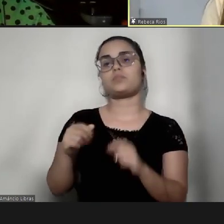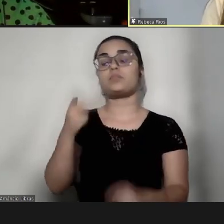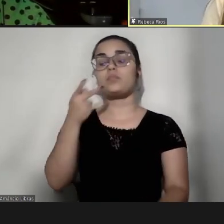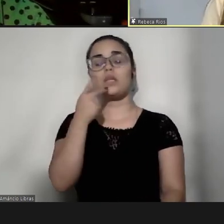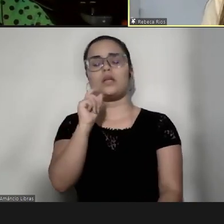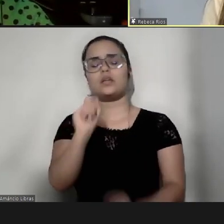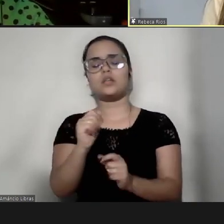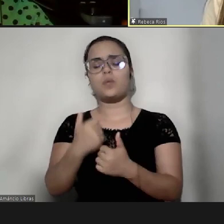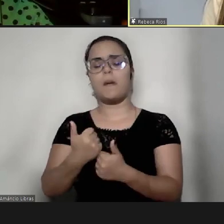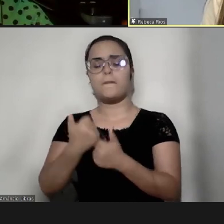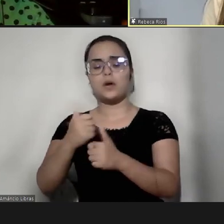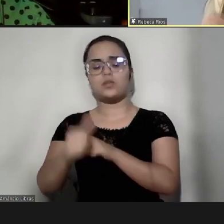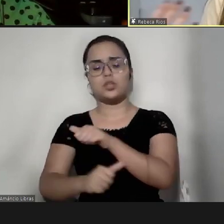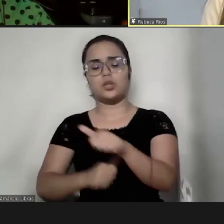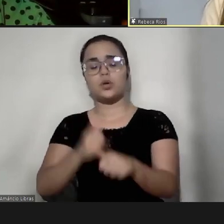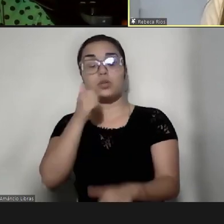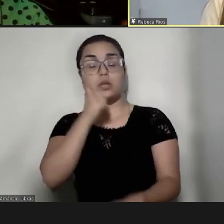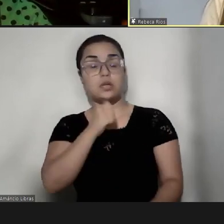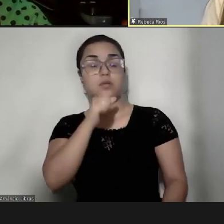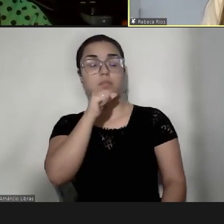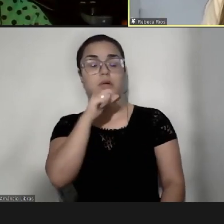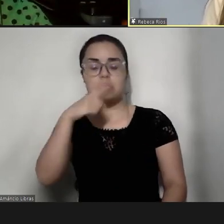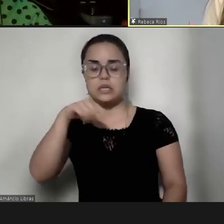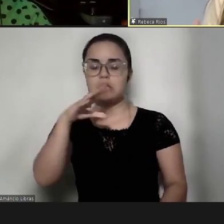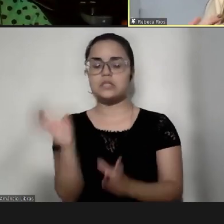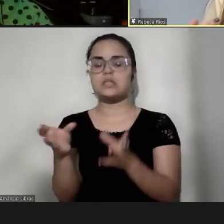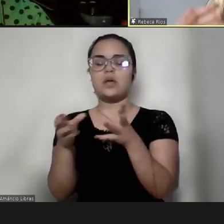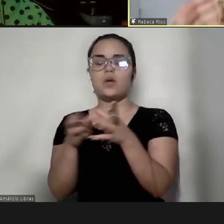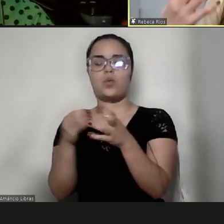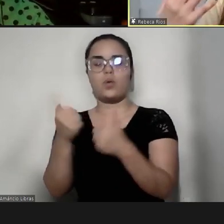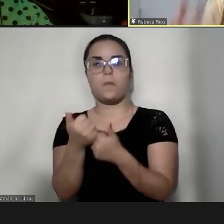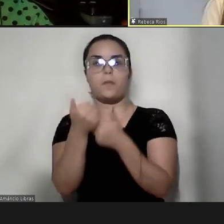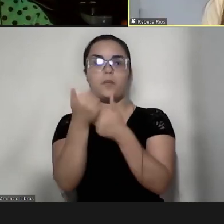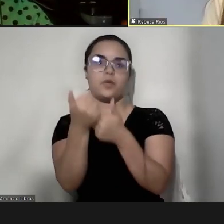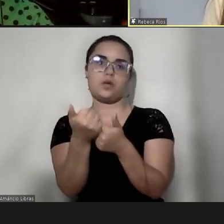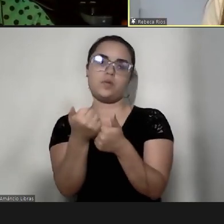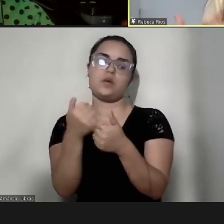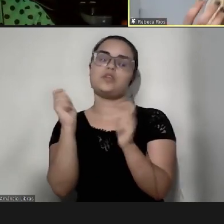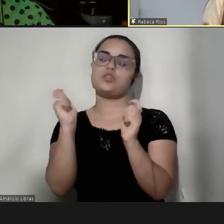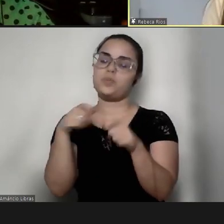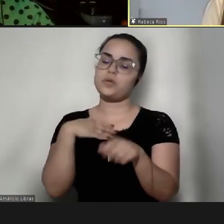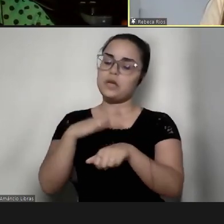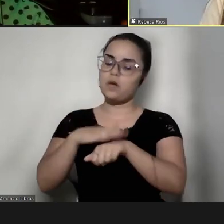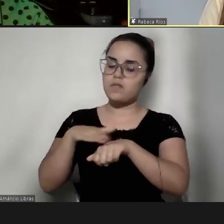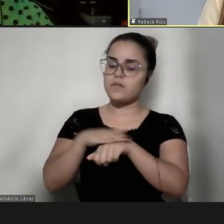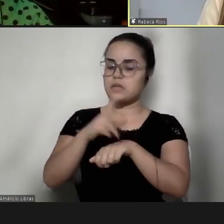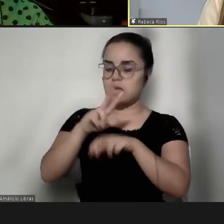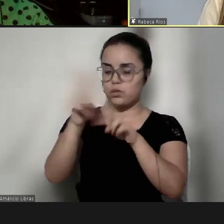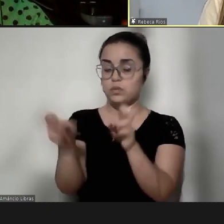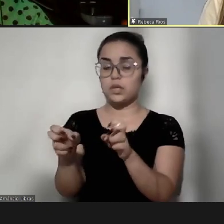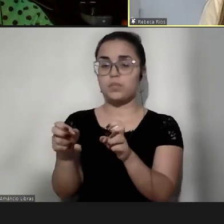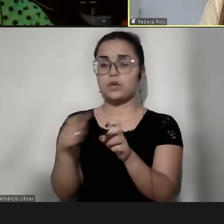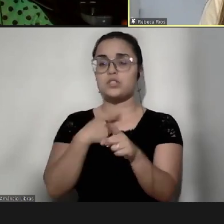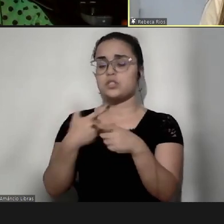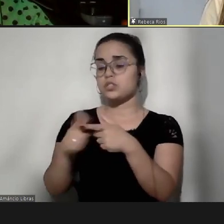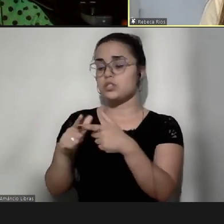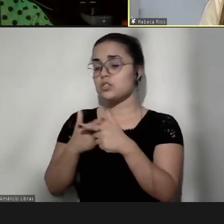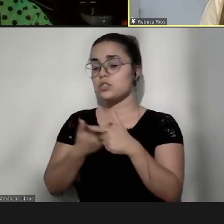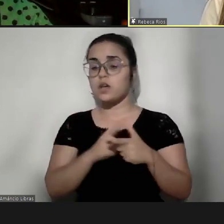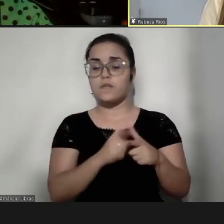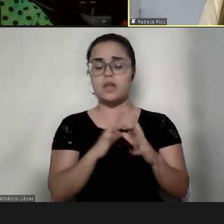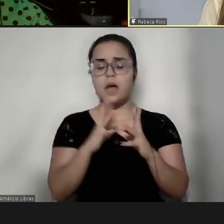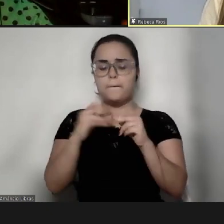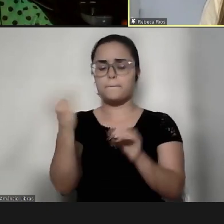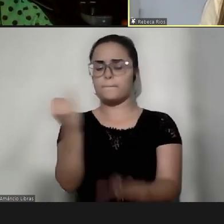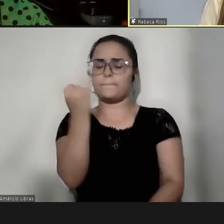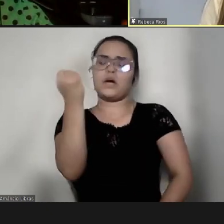mães, que essa rede de apoio, né, de você poder conversar sobre isso, dividir, sobre isso é muito importante.